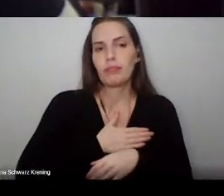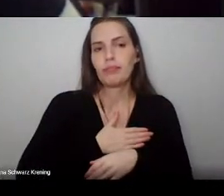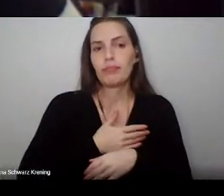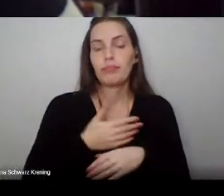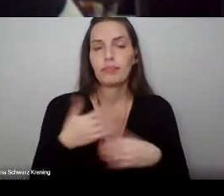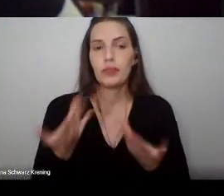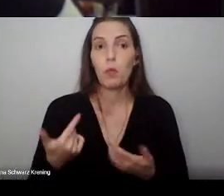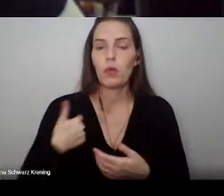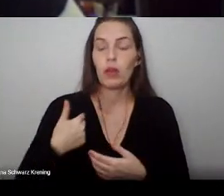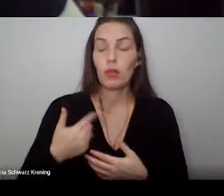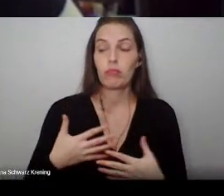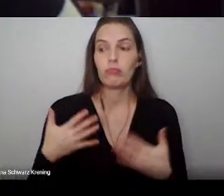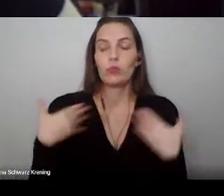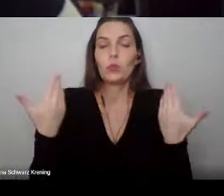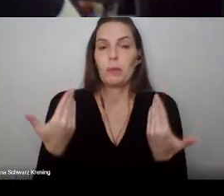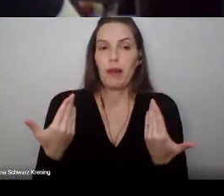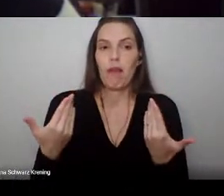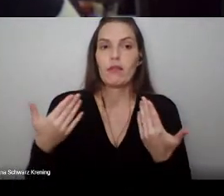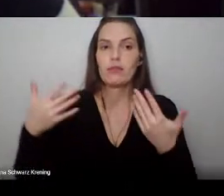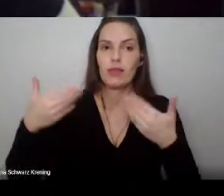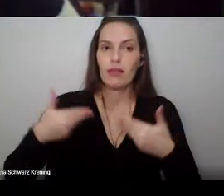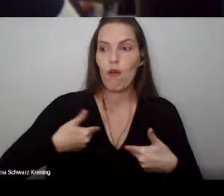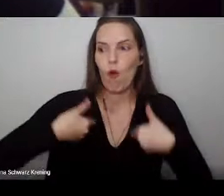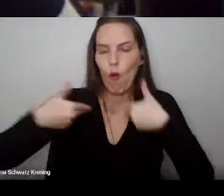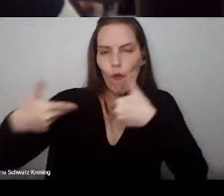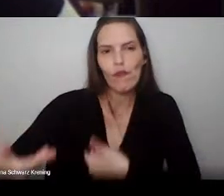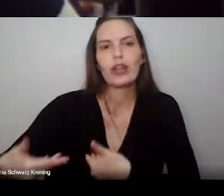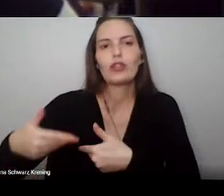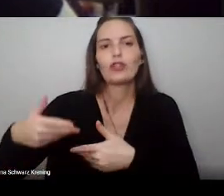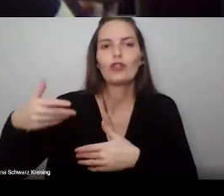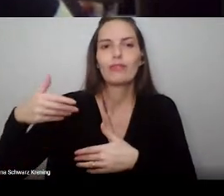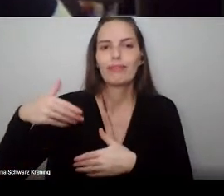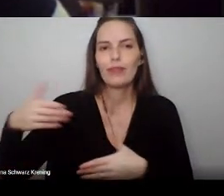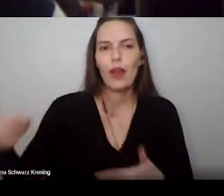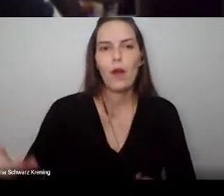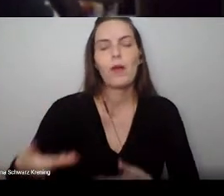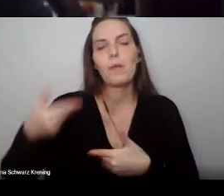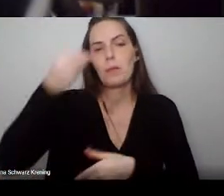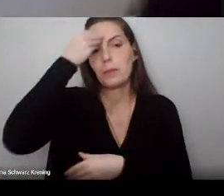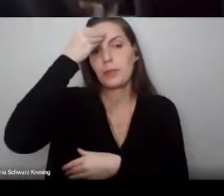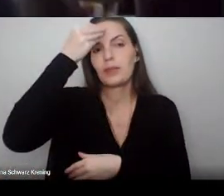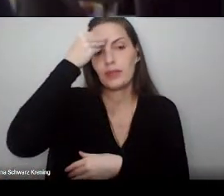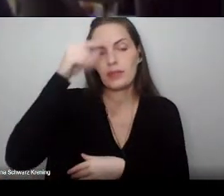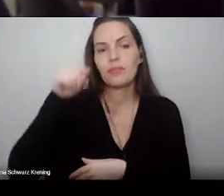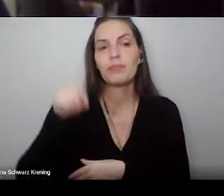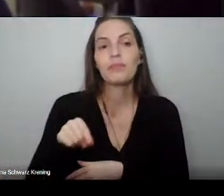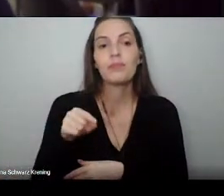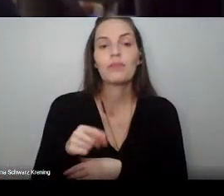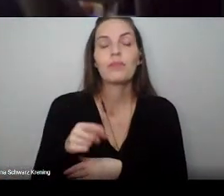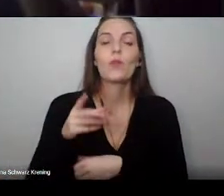convite de ser para a nifra da turma de Física Médica de 2015-1 e 2016-1.